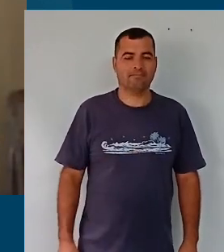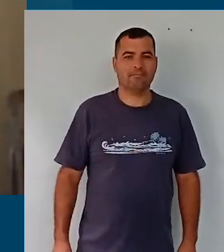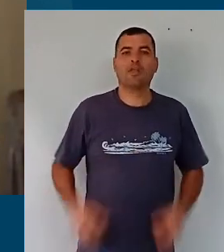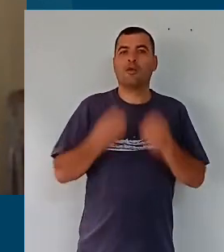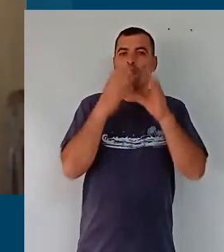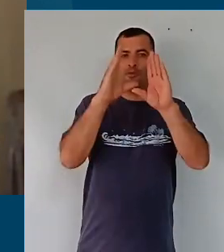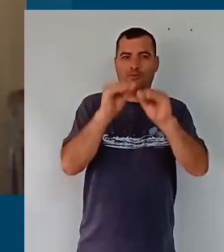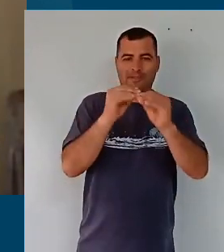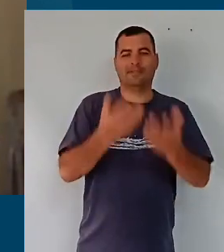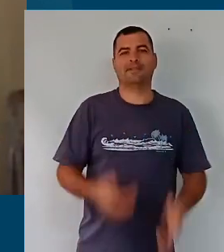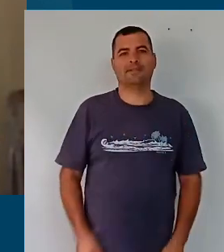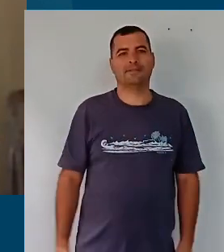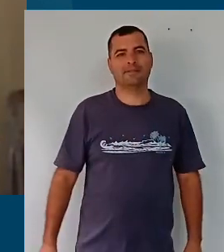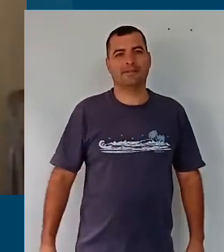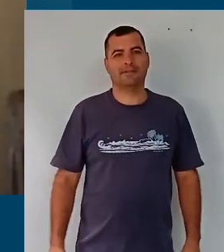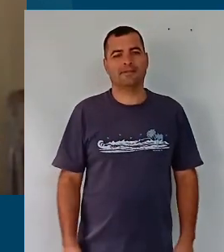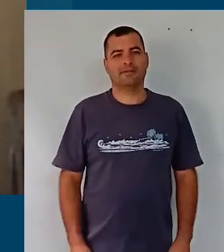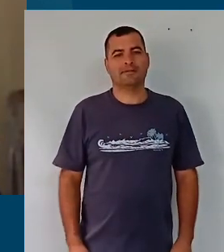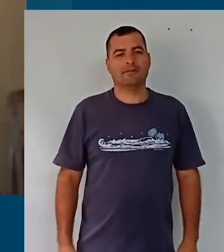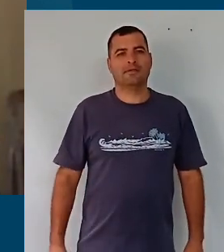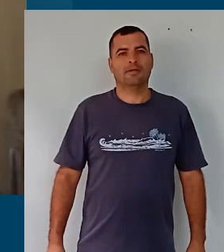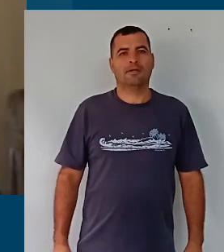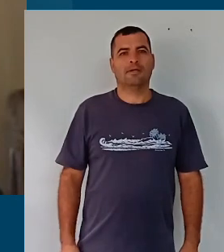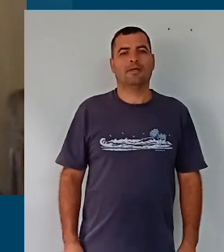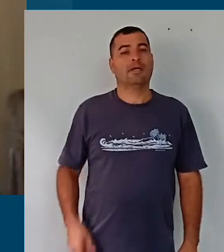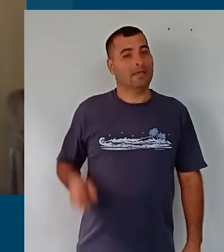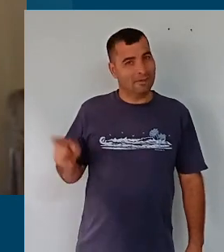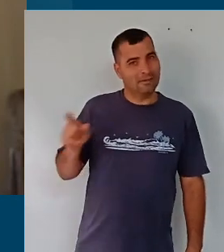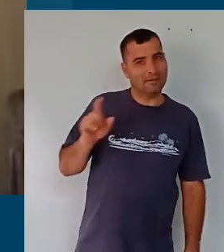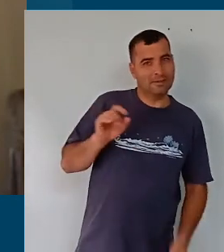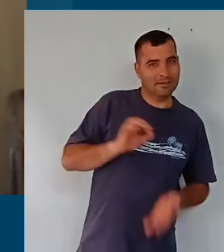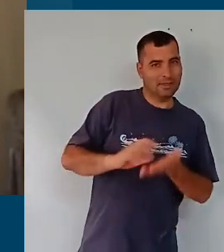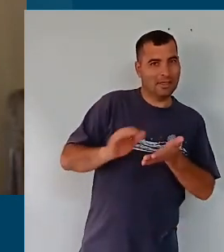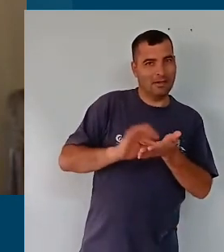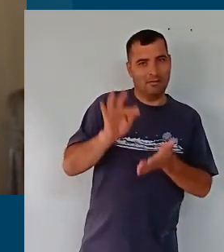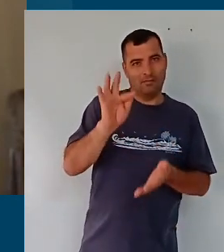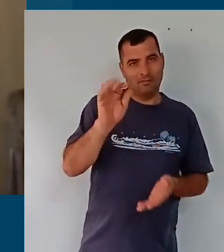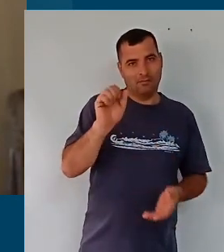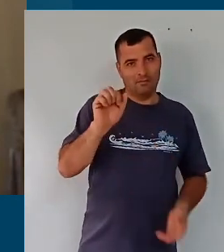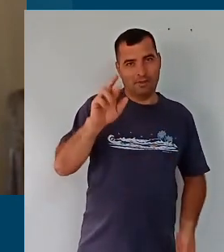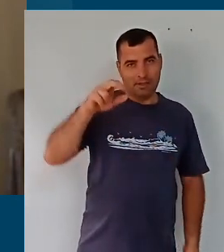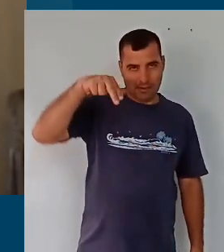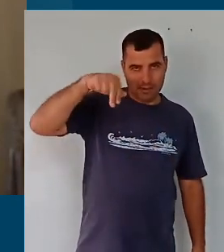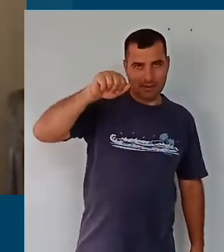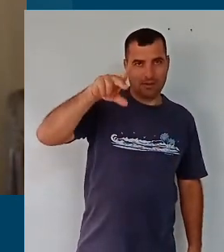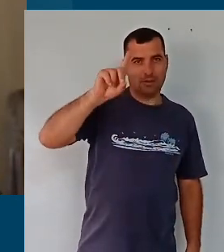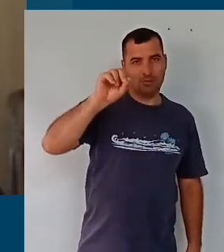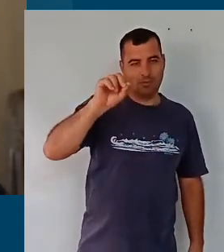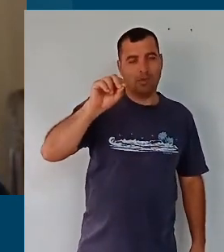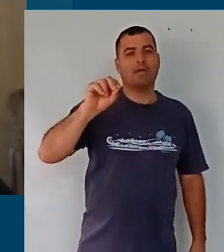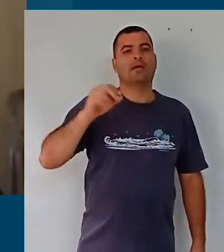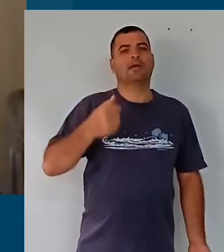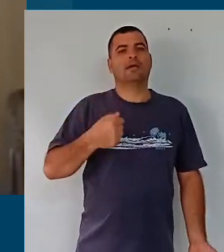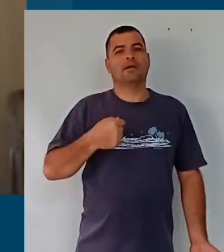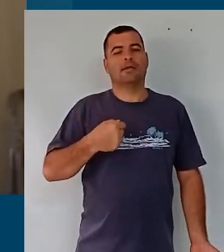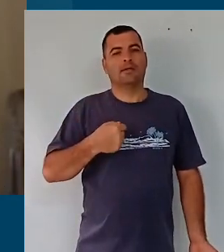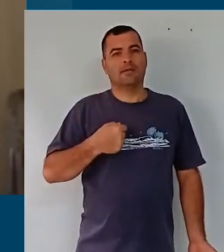Boa noite. Em nome do nosso secretário, professor Fernando, eu